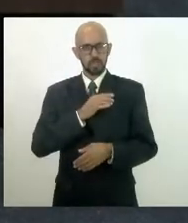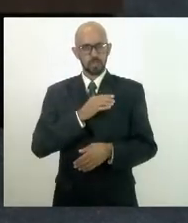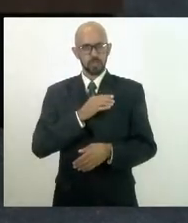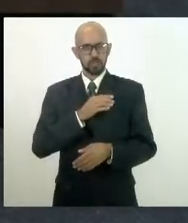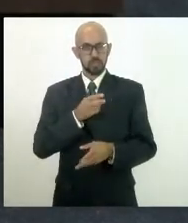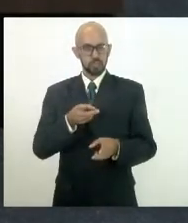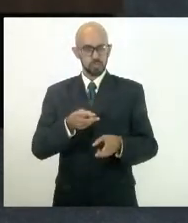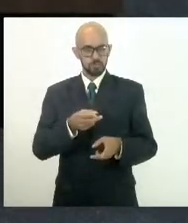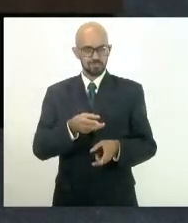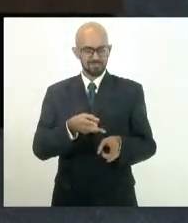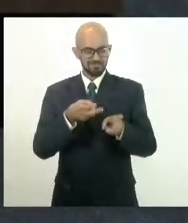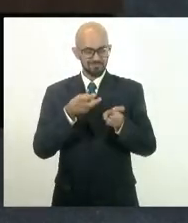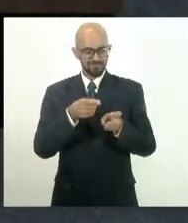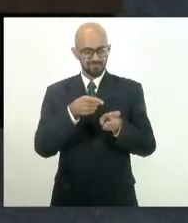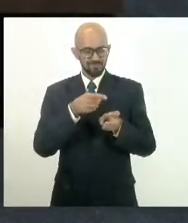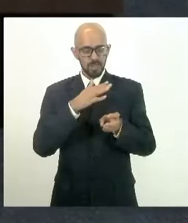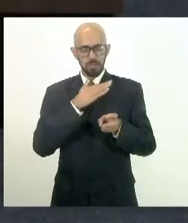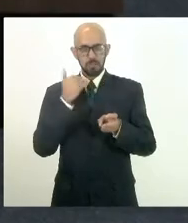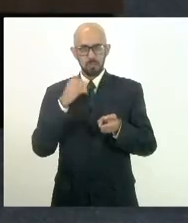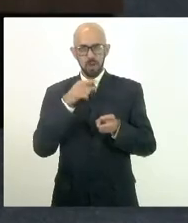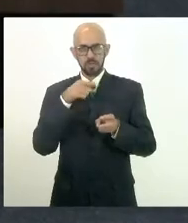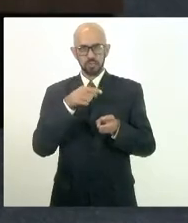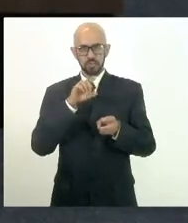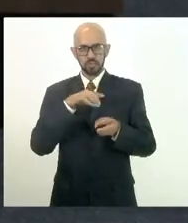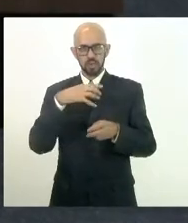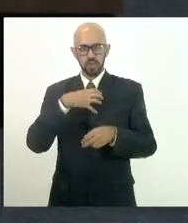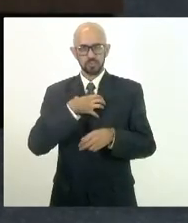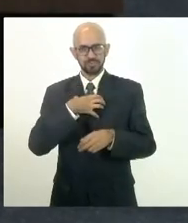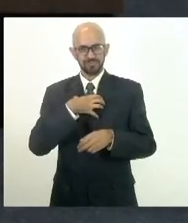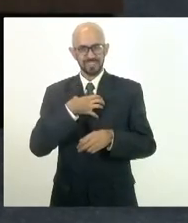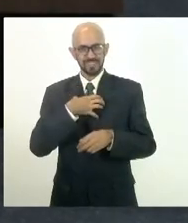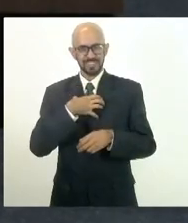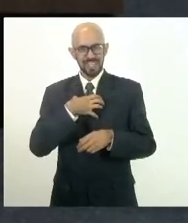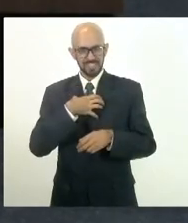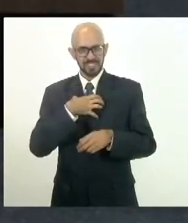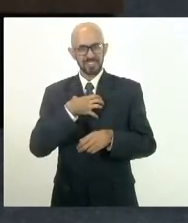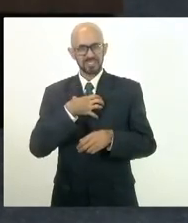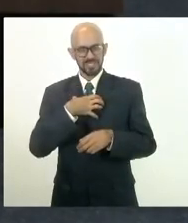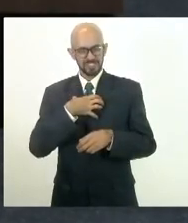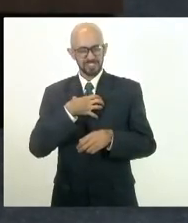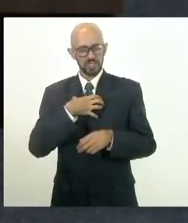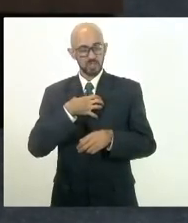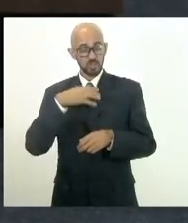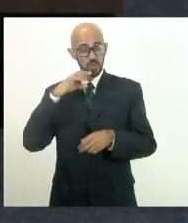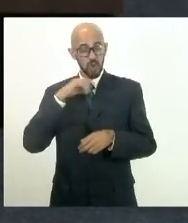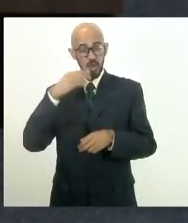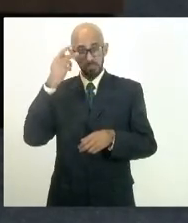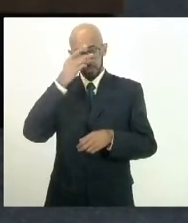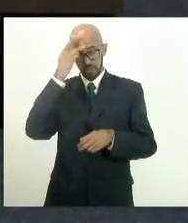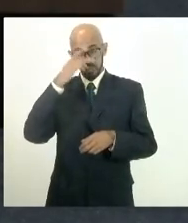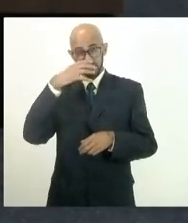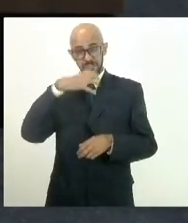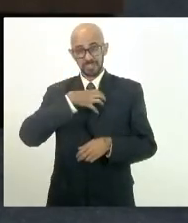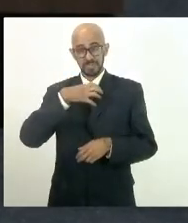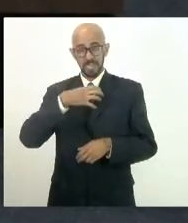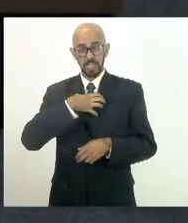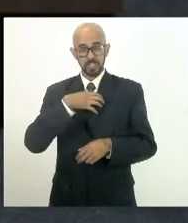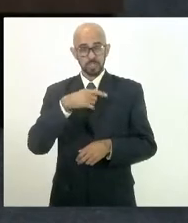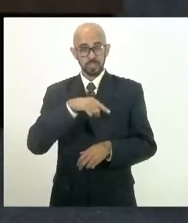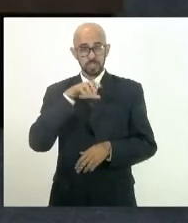E só quem passa por isto, só quem passa por isto, é que